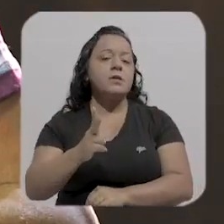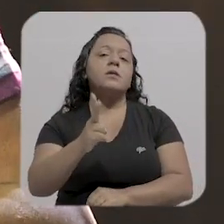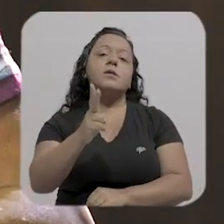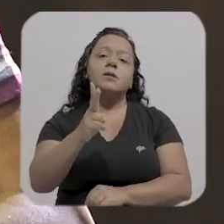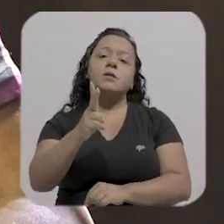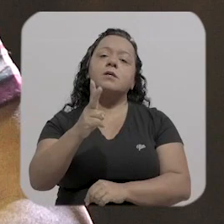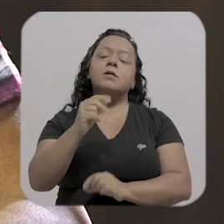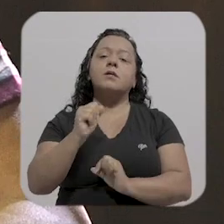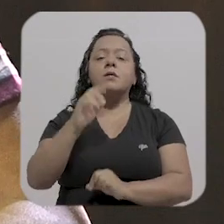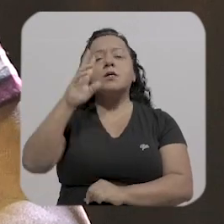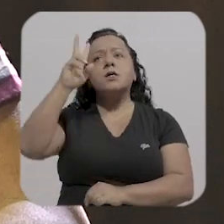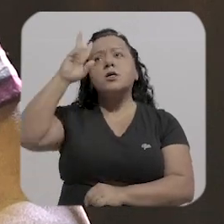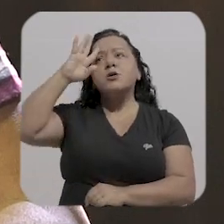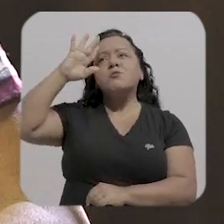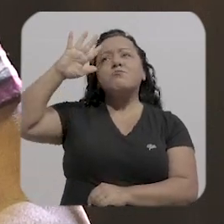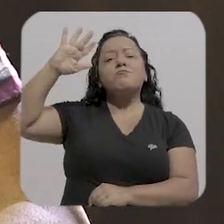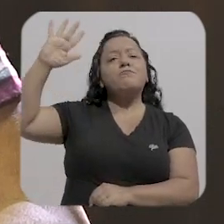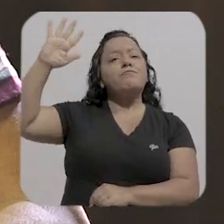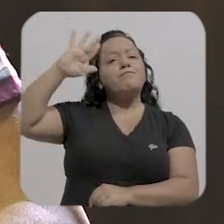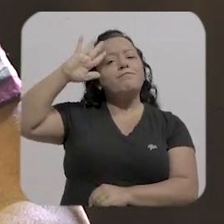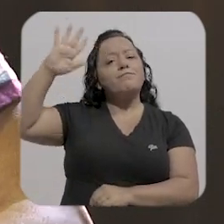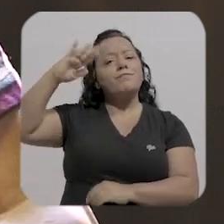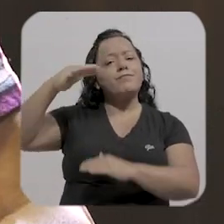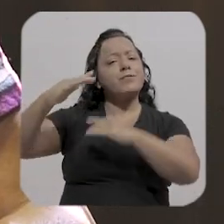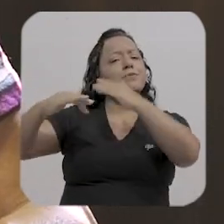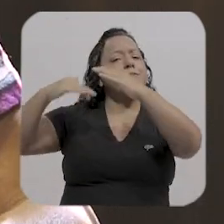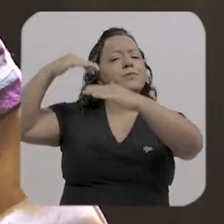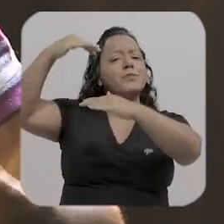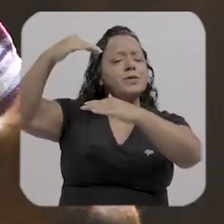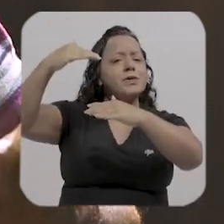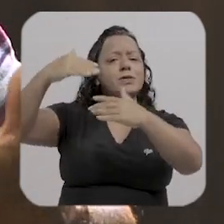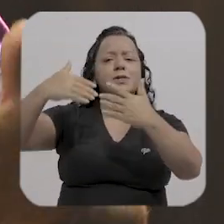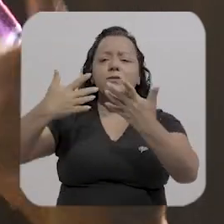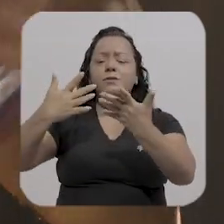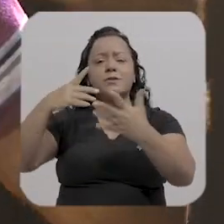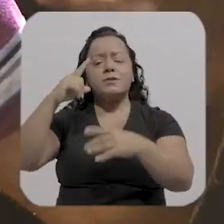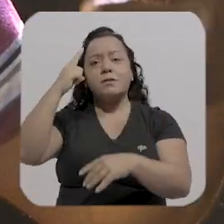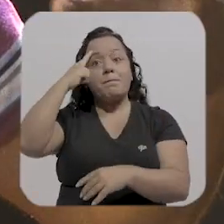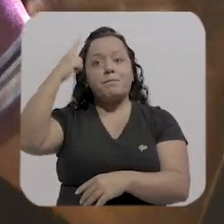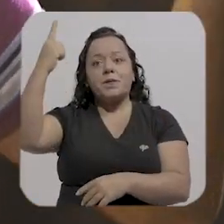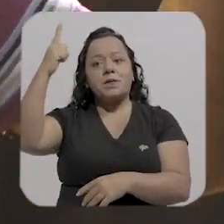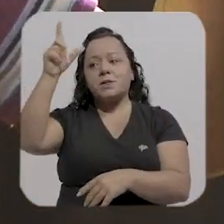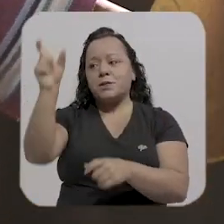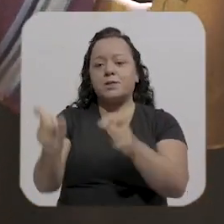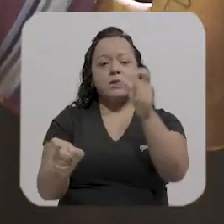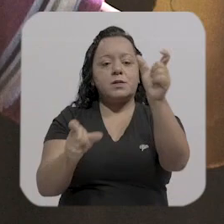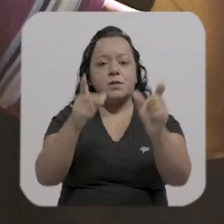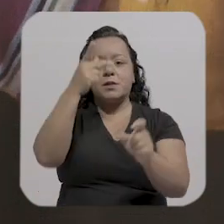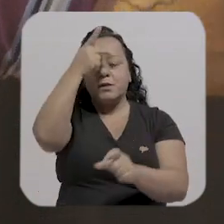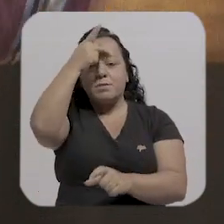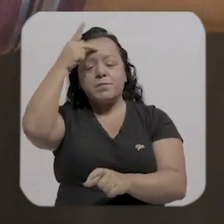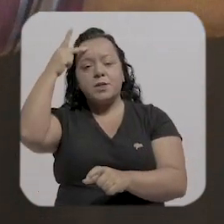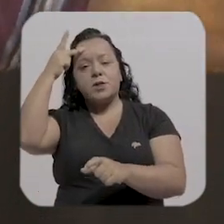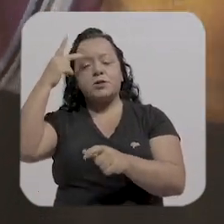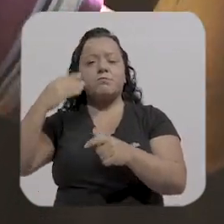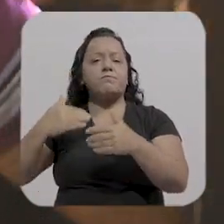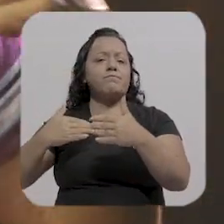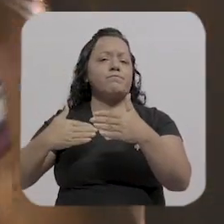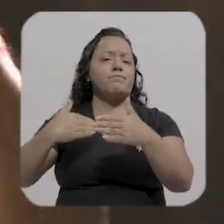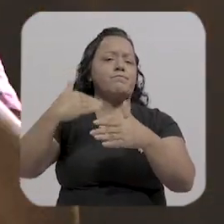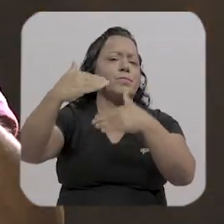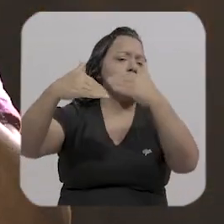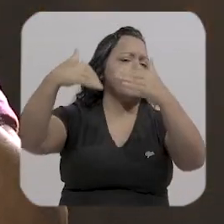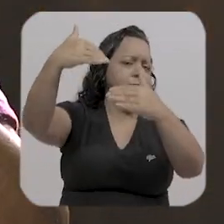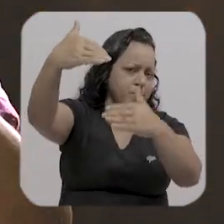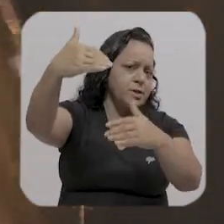pensar nas pessoas é é é cidade que adora usar o rio como cartão postal né nos pôr do